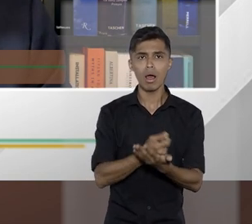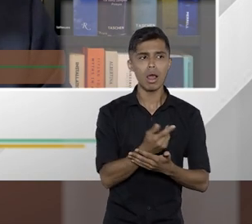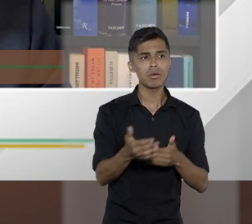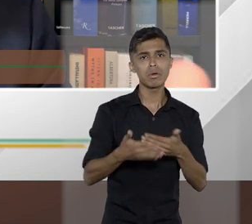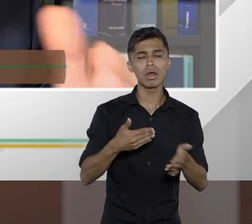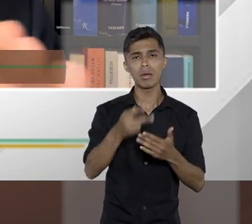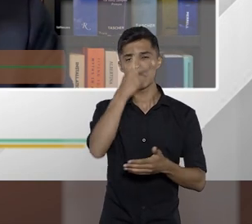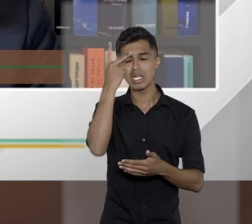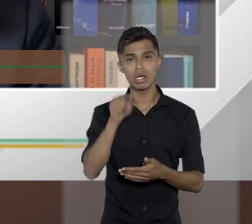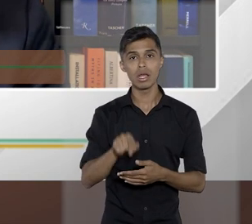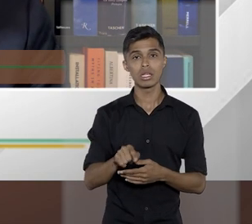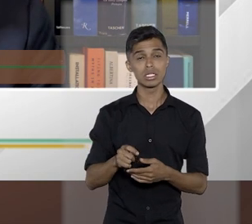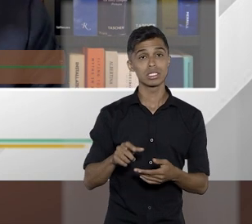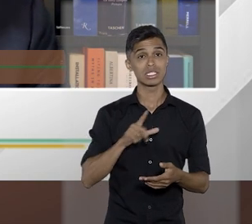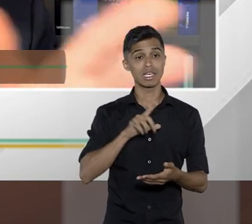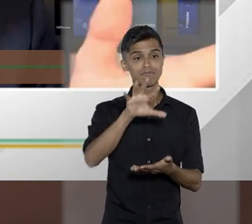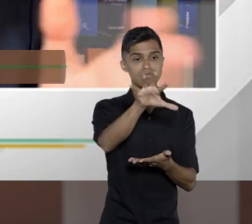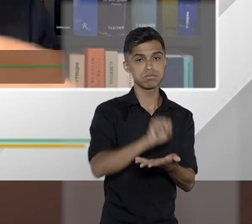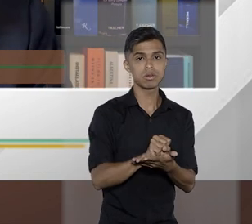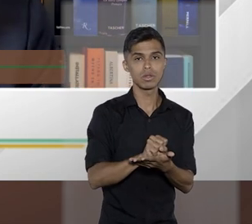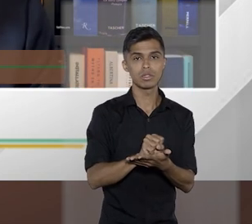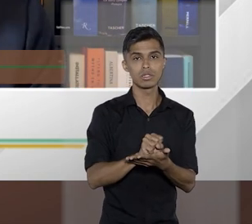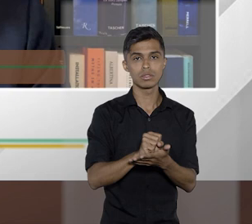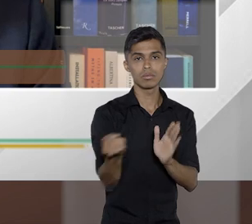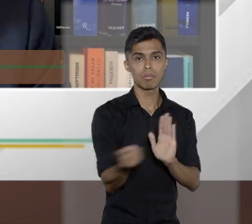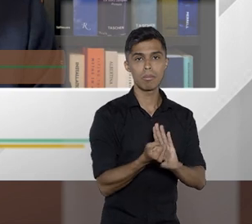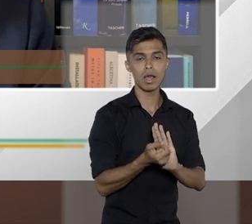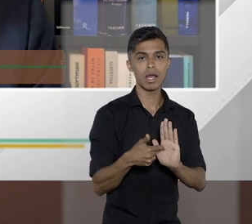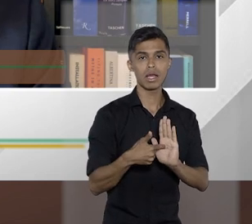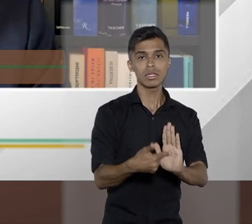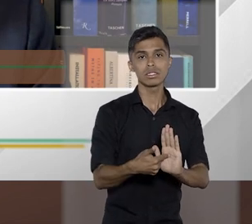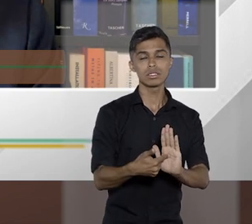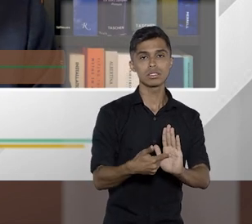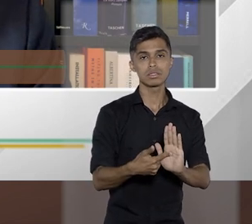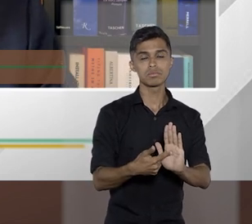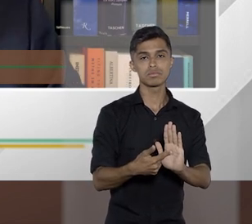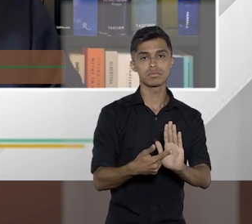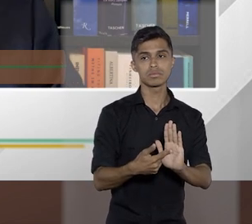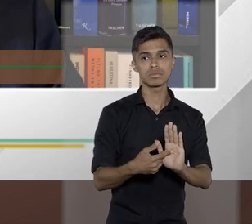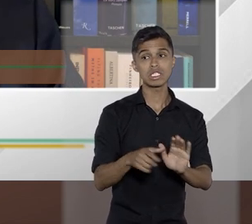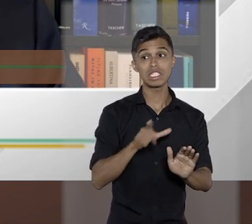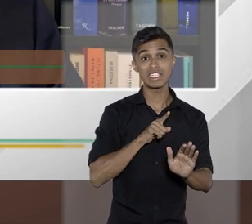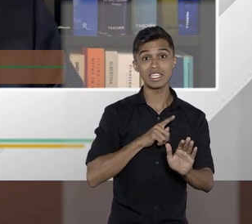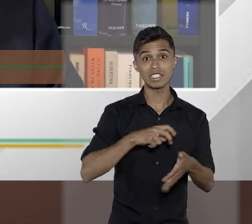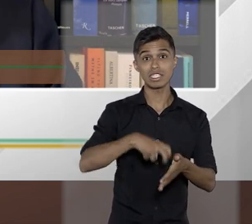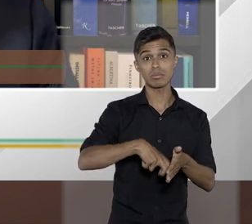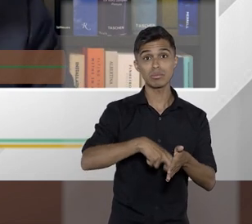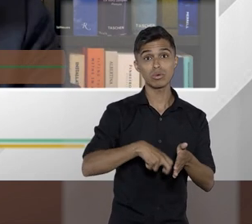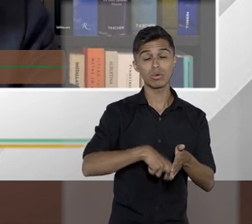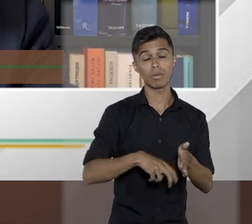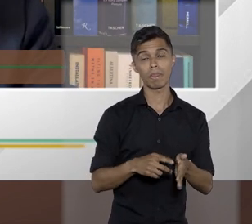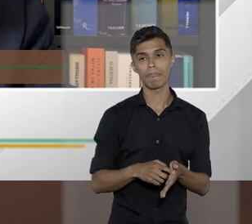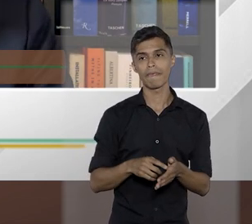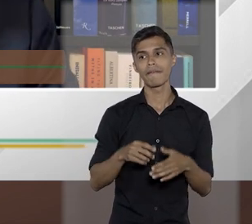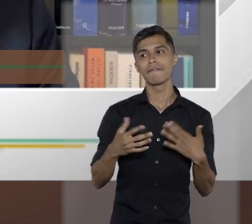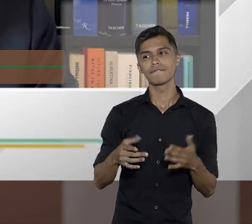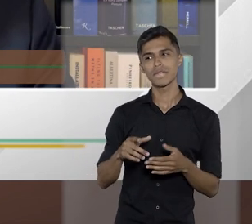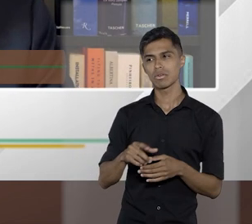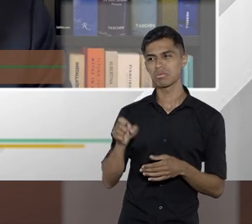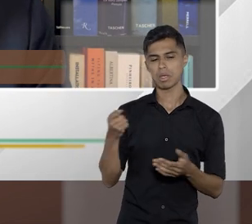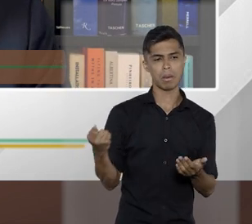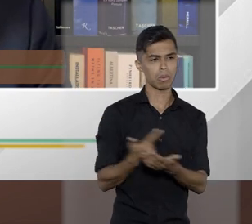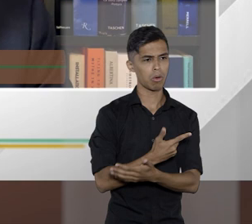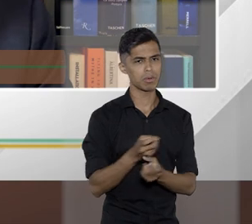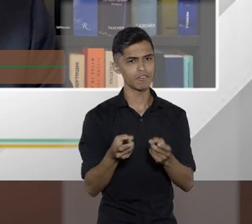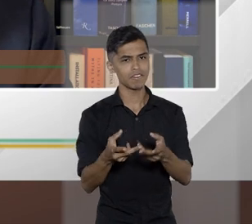ela é gravada com um tipo de tributo. Então imagina, você faz uma compra e venda, tem um tributo em cima,